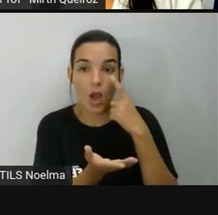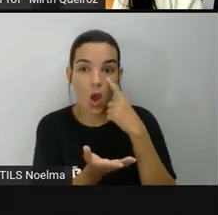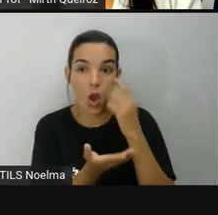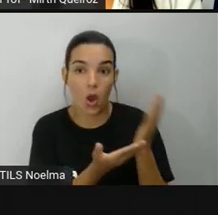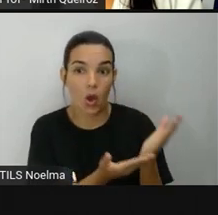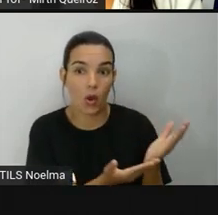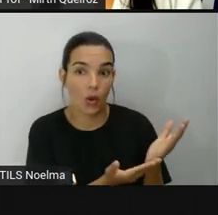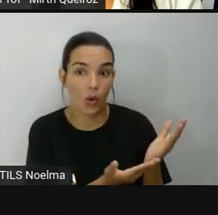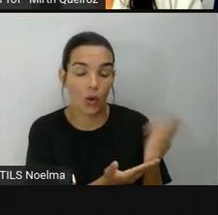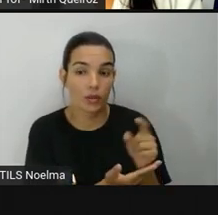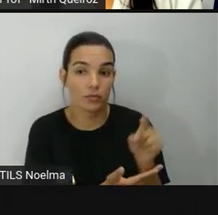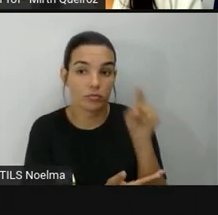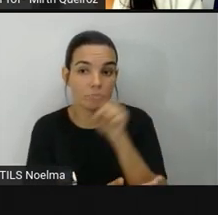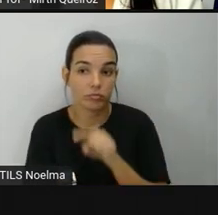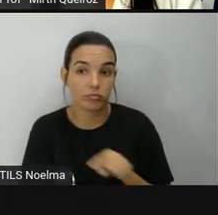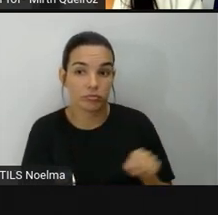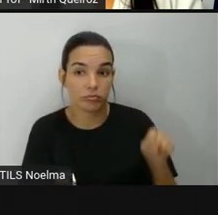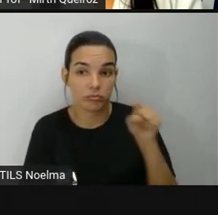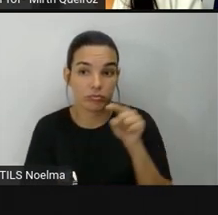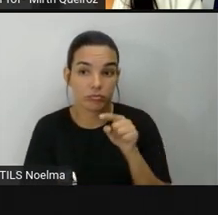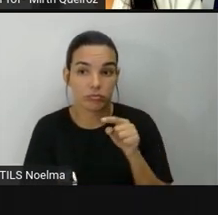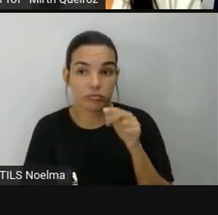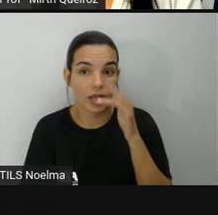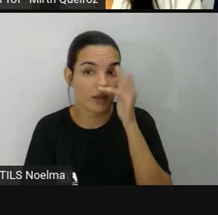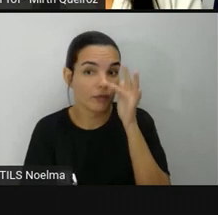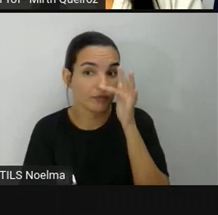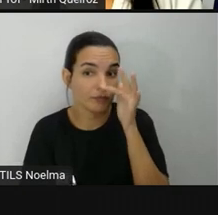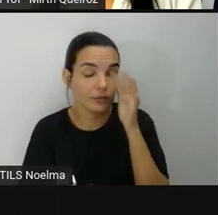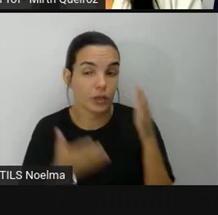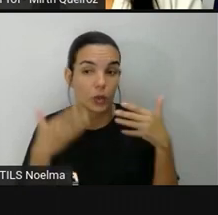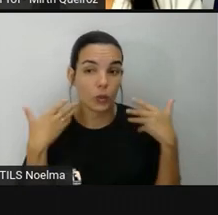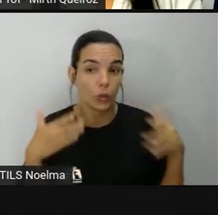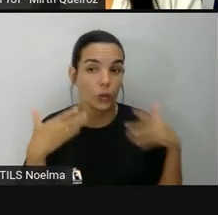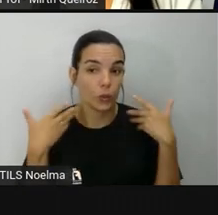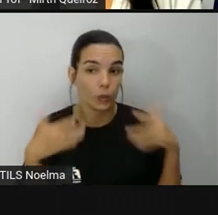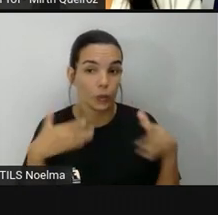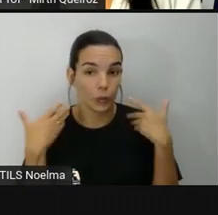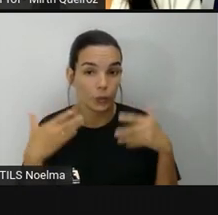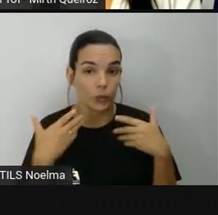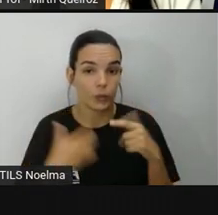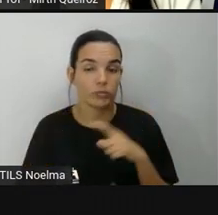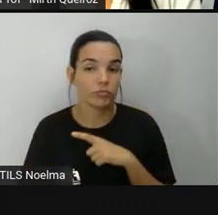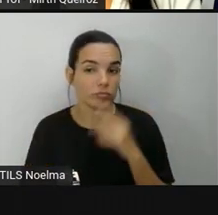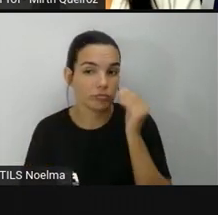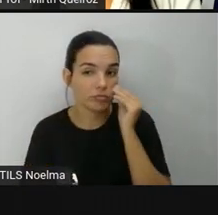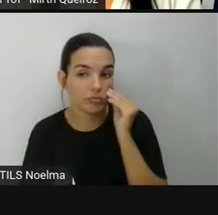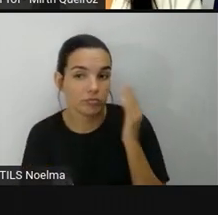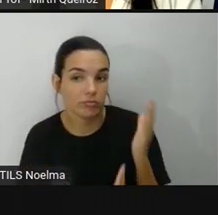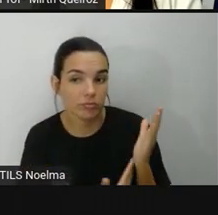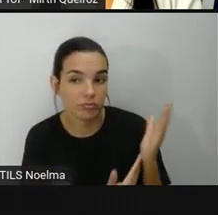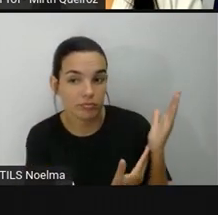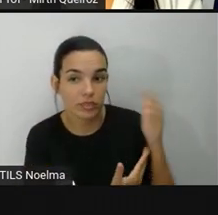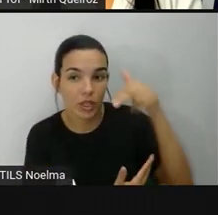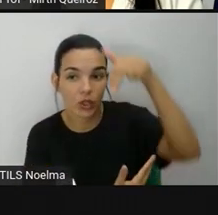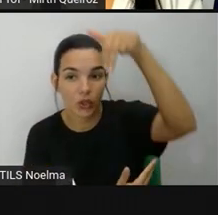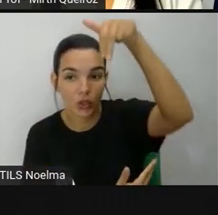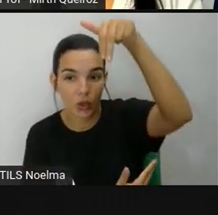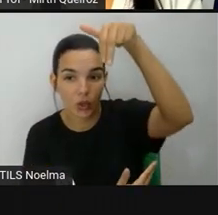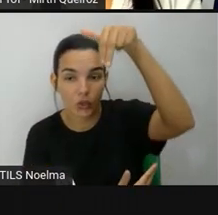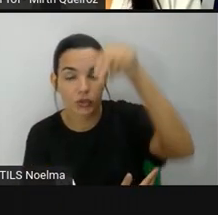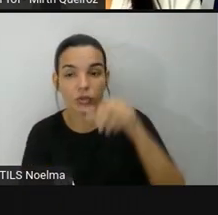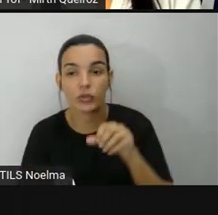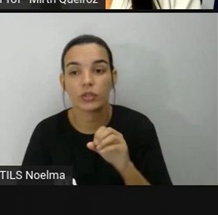ventos, né? Que aponta aí o norte acima, sul abaixo, a direita leste e a